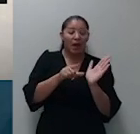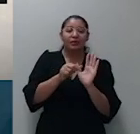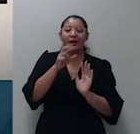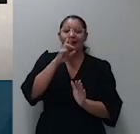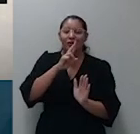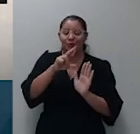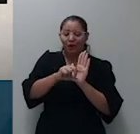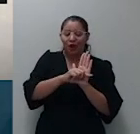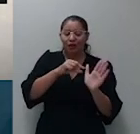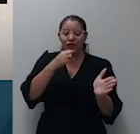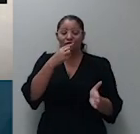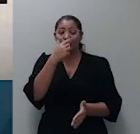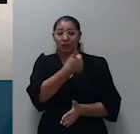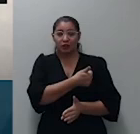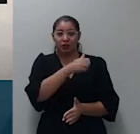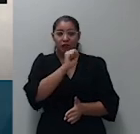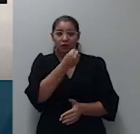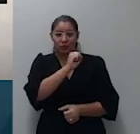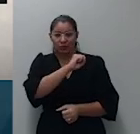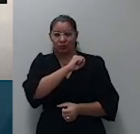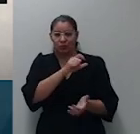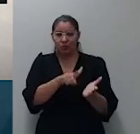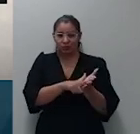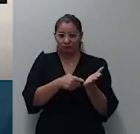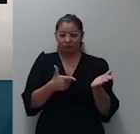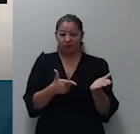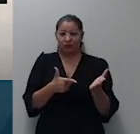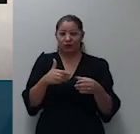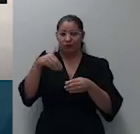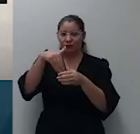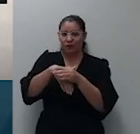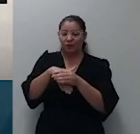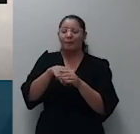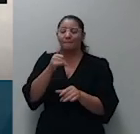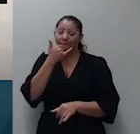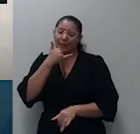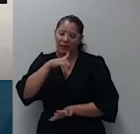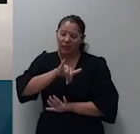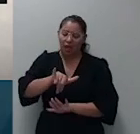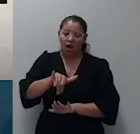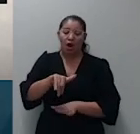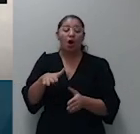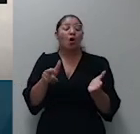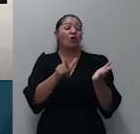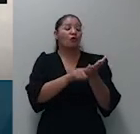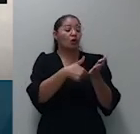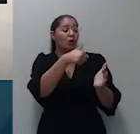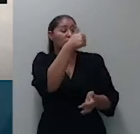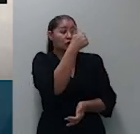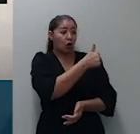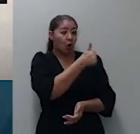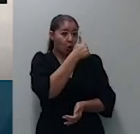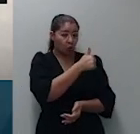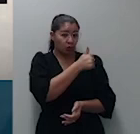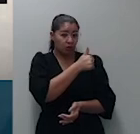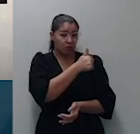e 12 do presente voto.